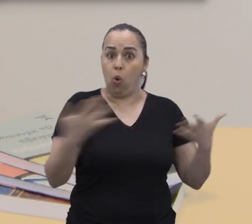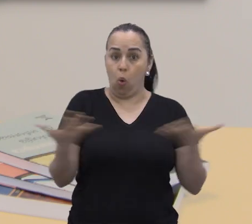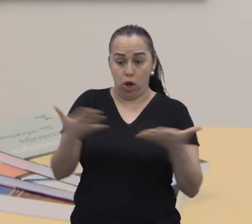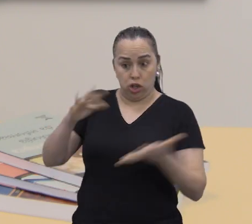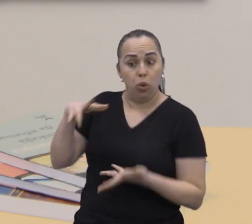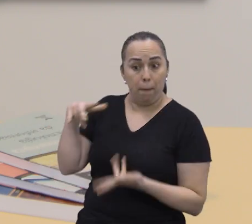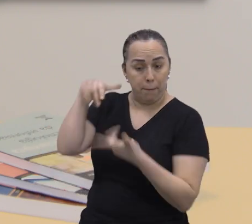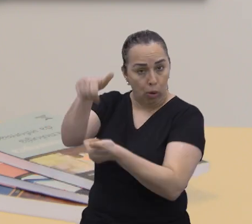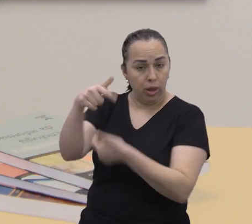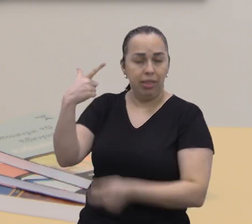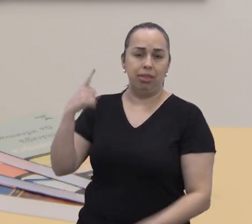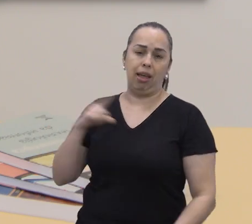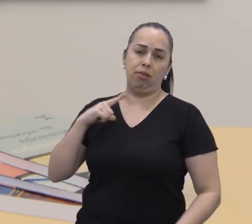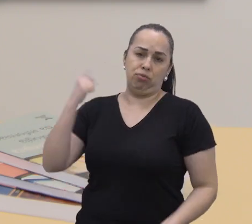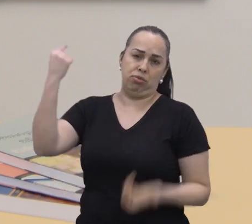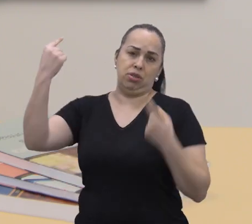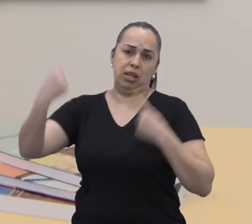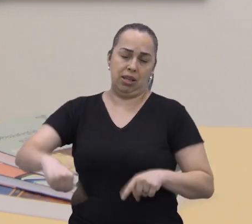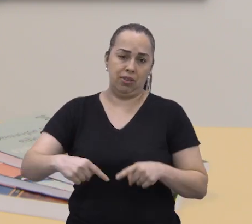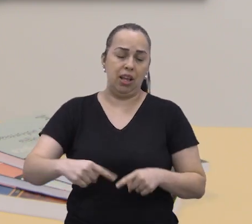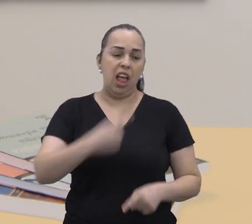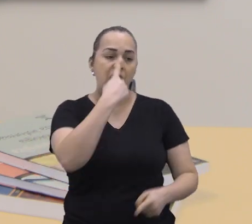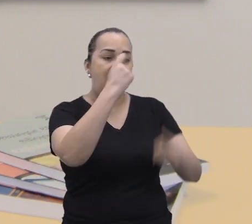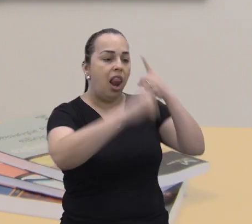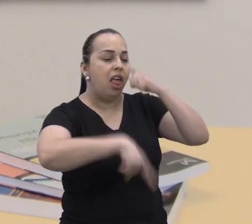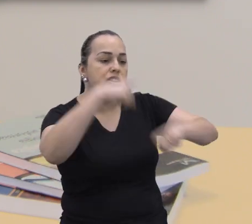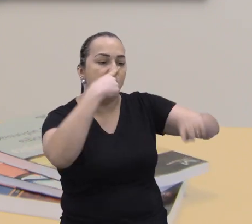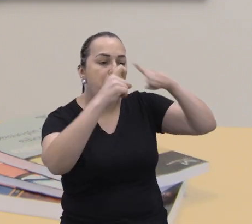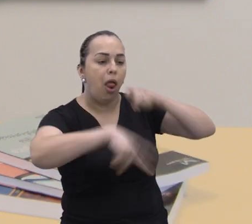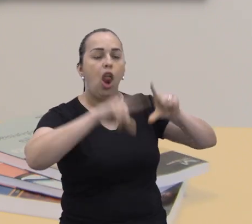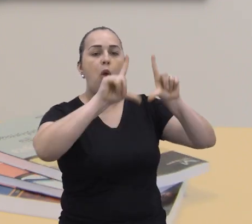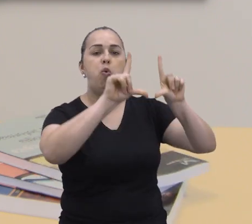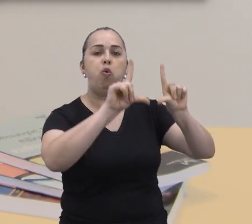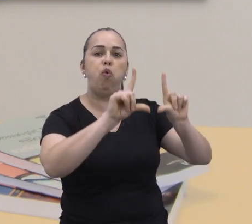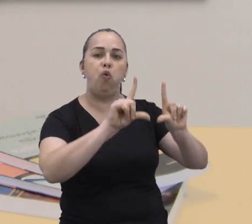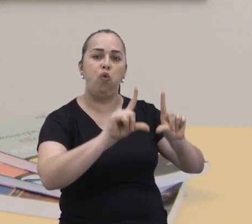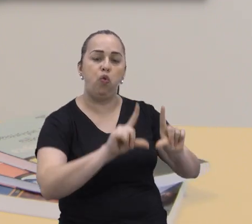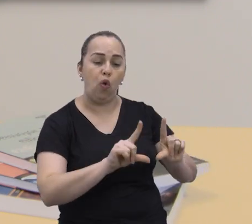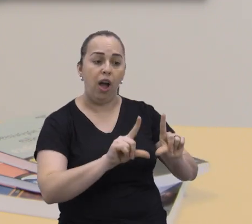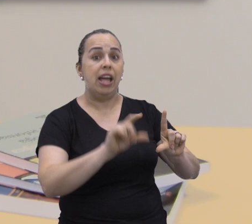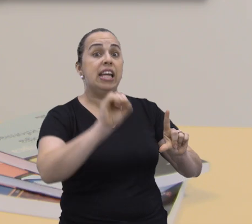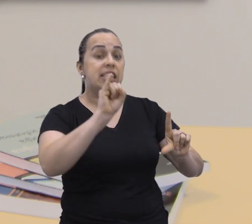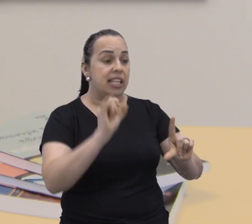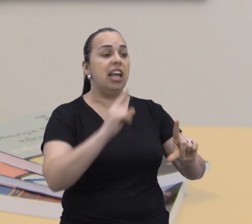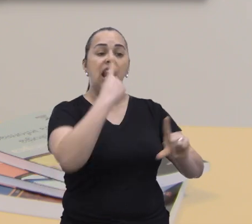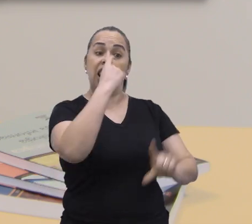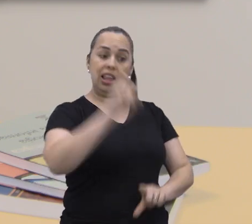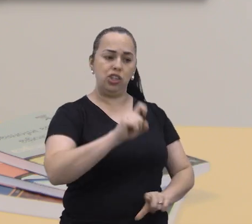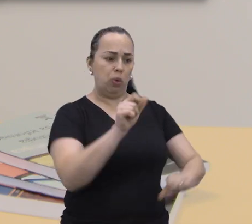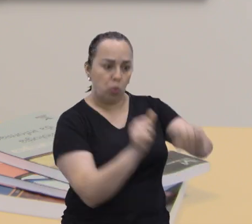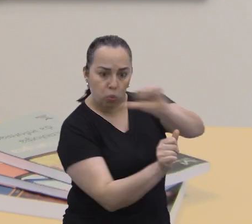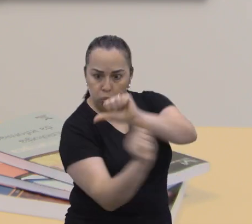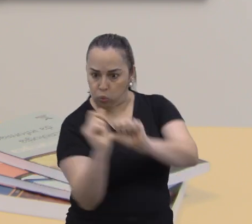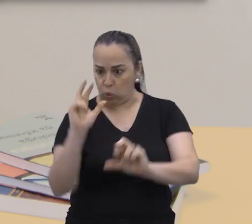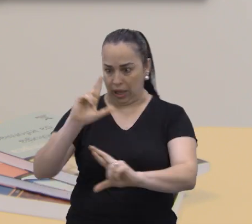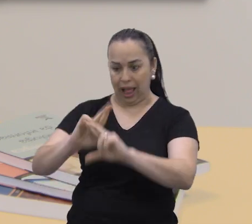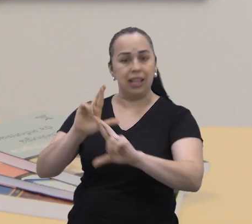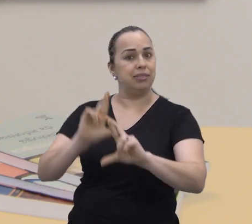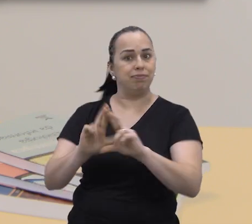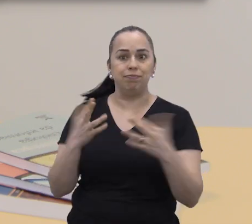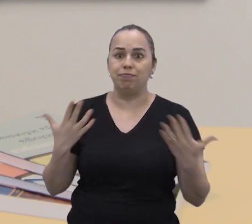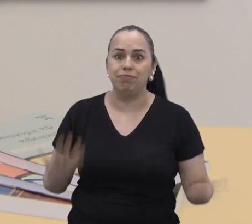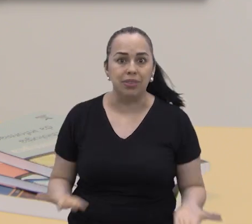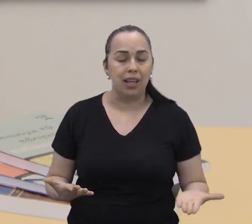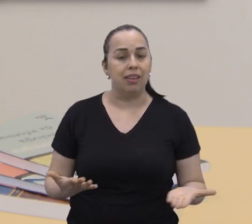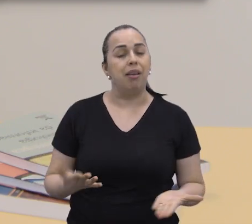globais hoje, no mundo todo. Gerar menos lixo e o lixo que a gente gera, a gente poder reaproveitar, reutilizar.